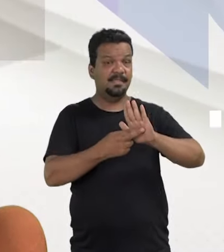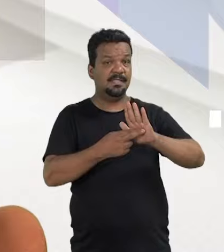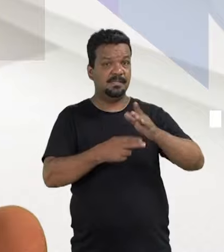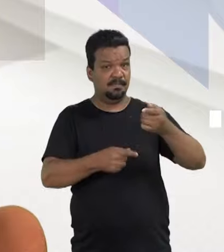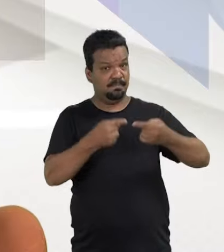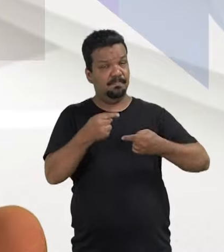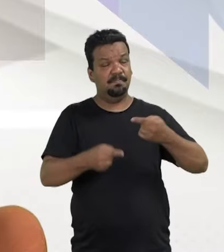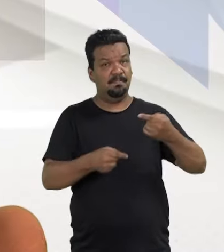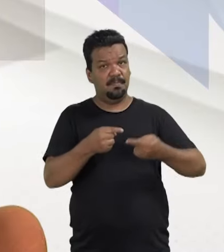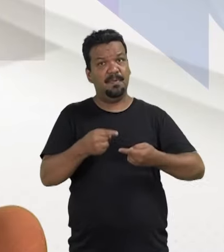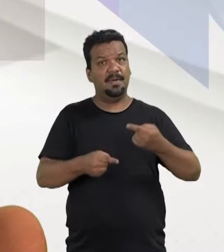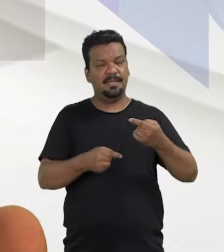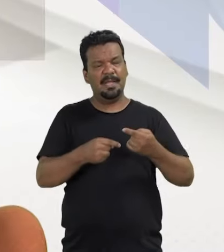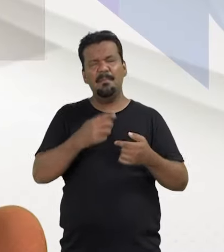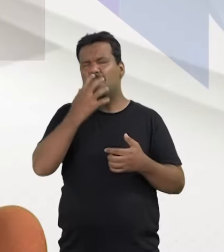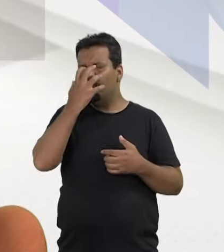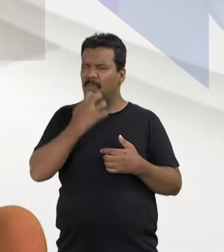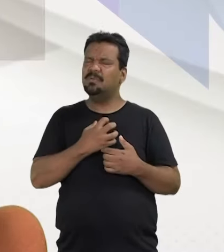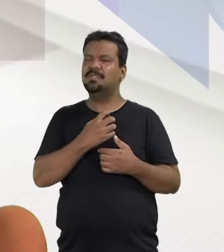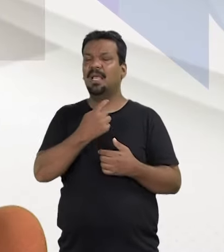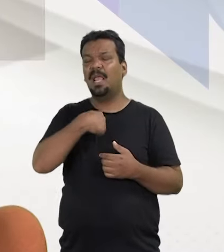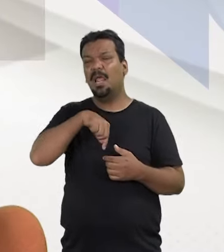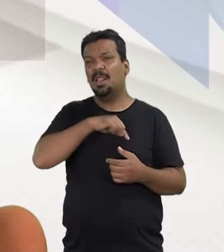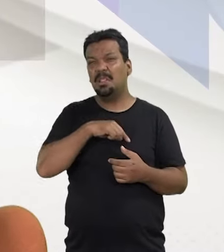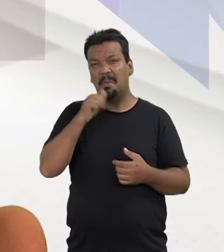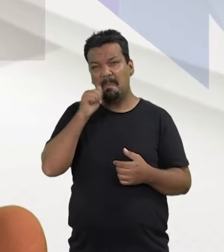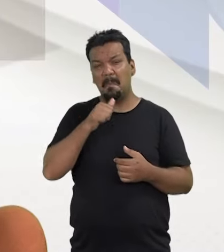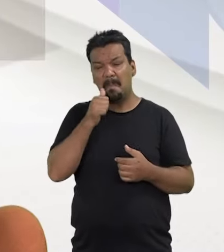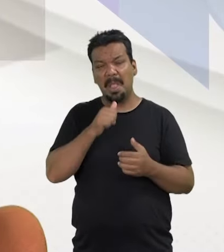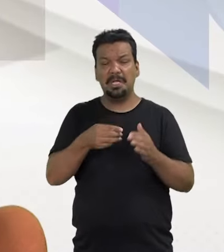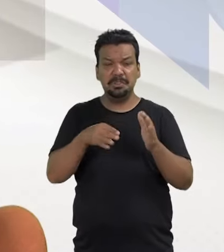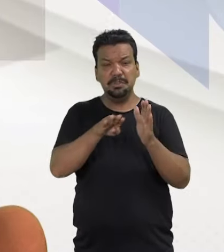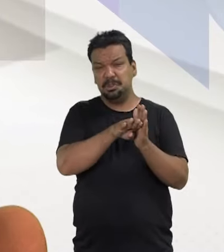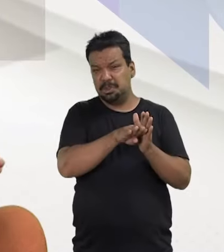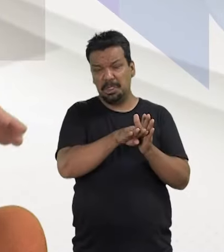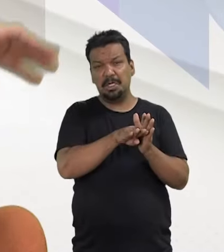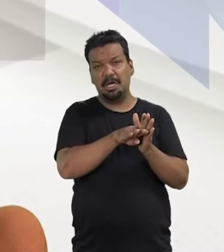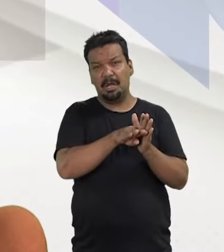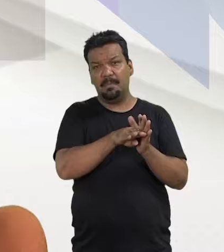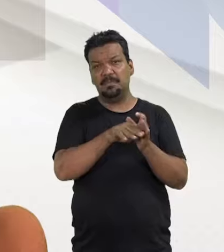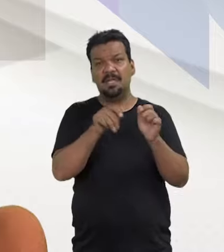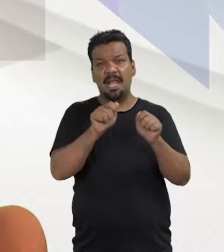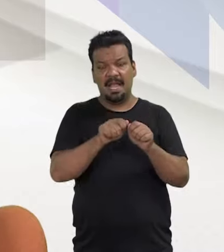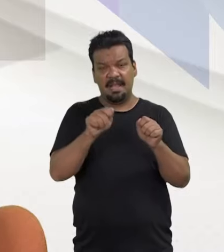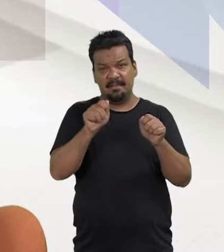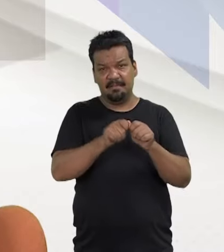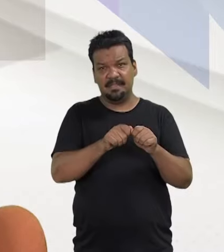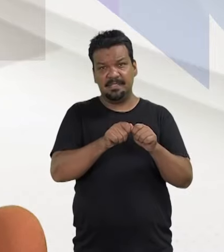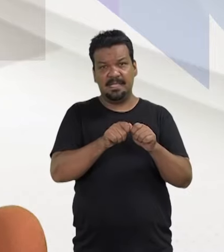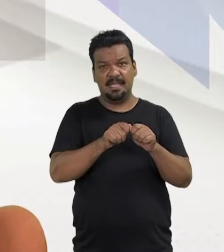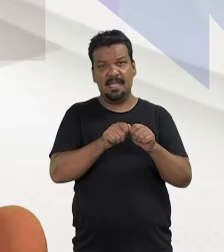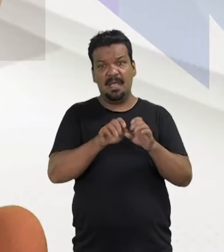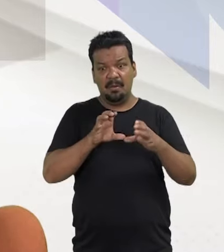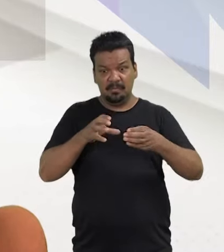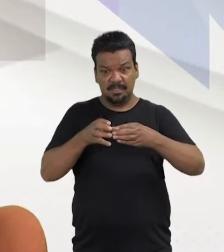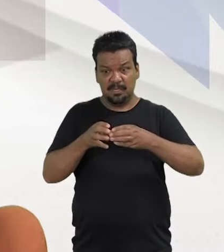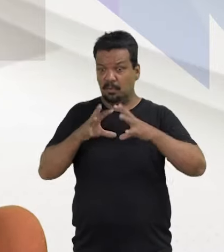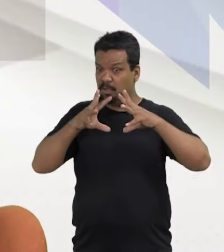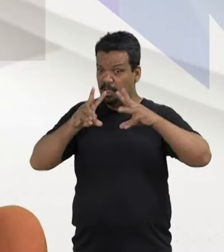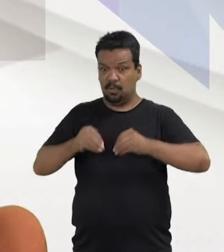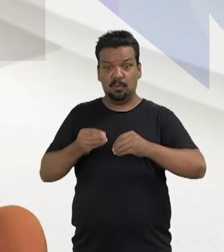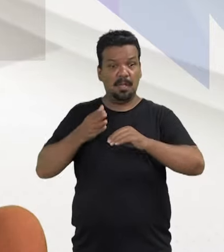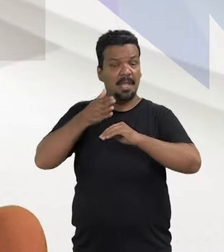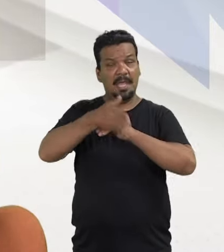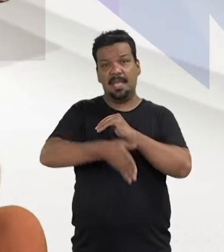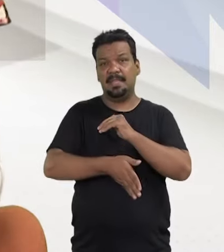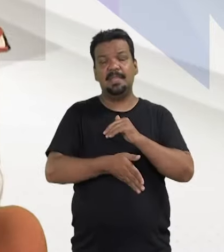representação política é seríssima. Nós mulheres chegamos a fazer um ciclo de